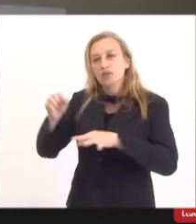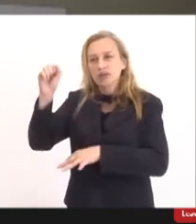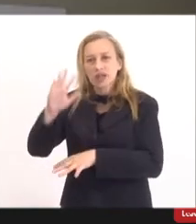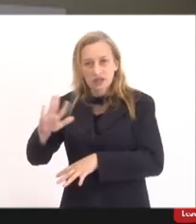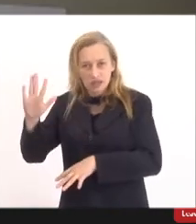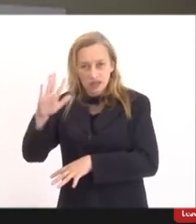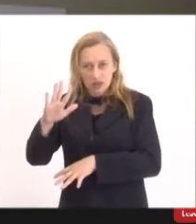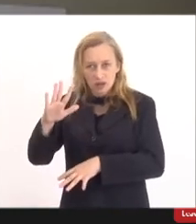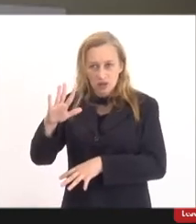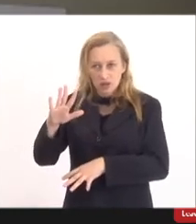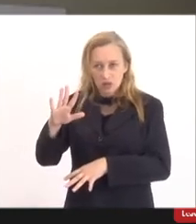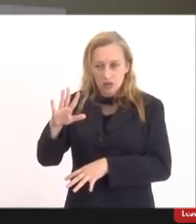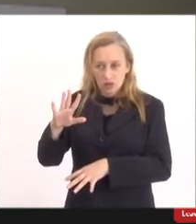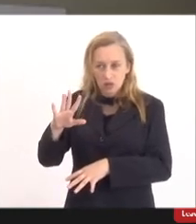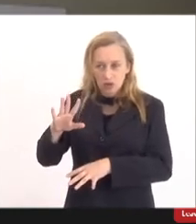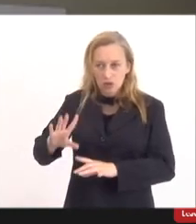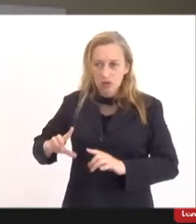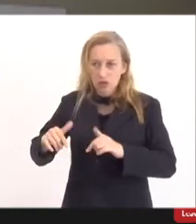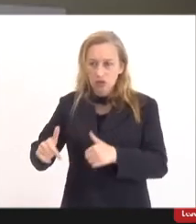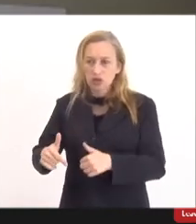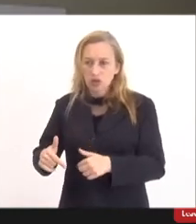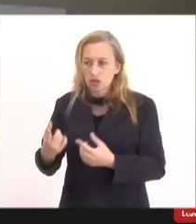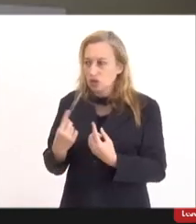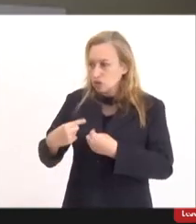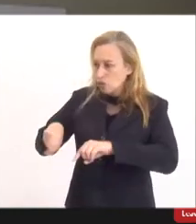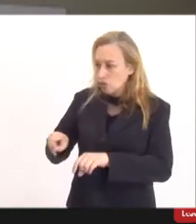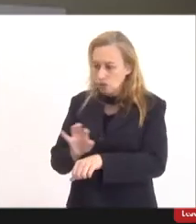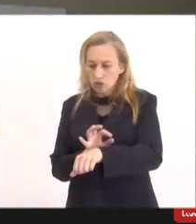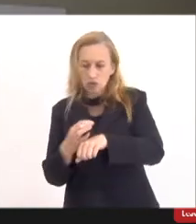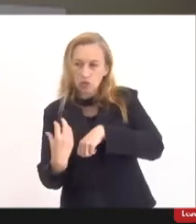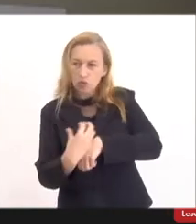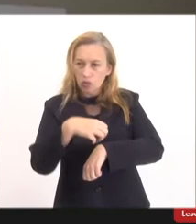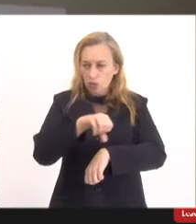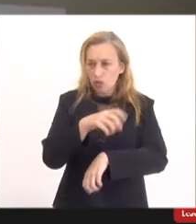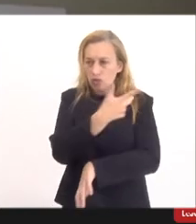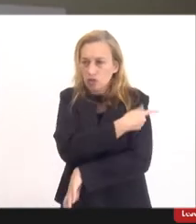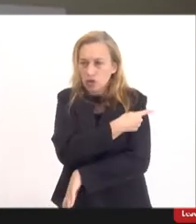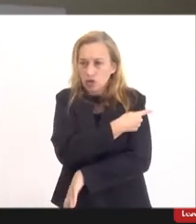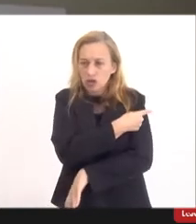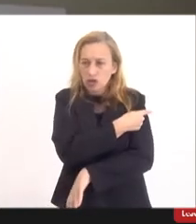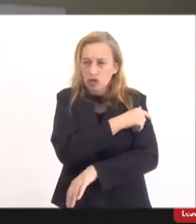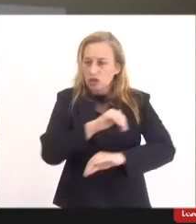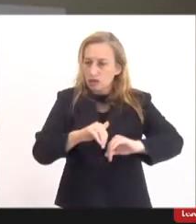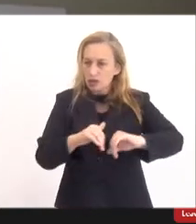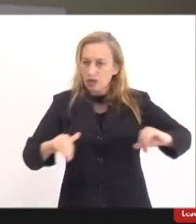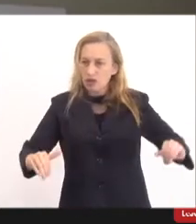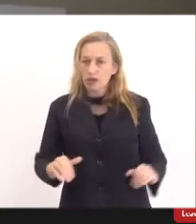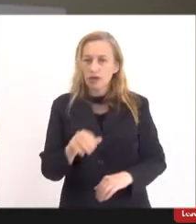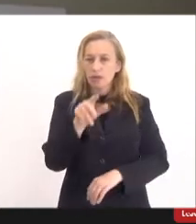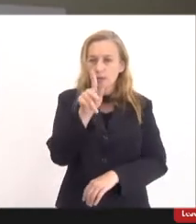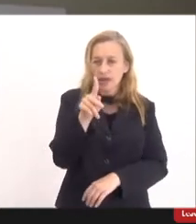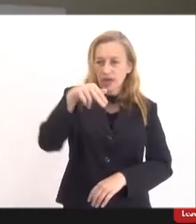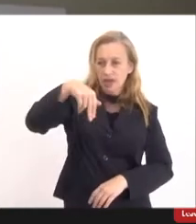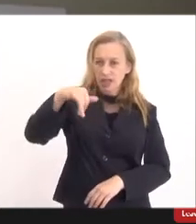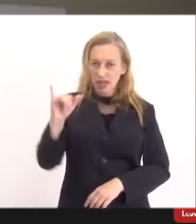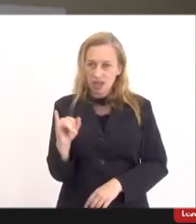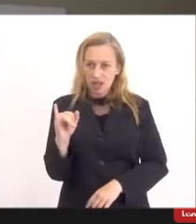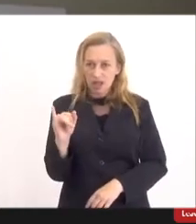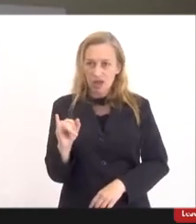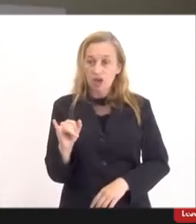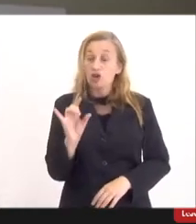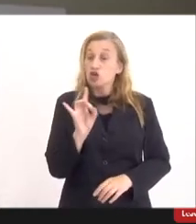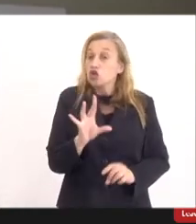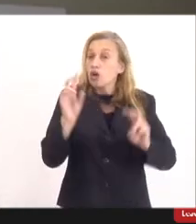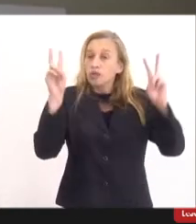Operacionalização da Vacinação contra a Covid destacado do PNI, mas apenas e tão somente por conta